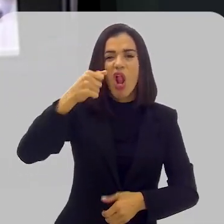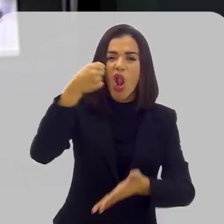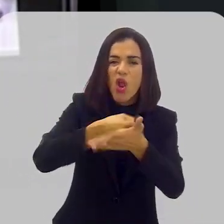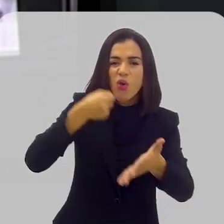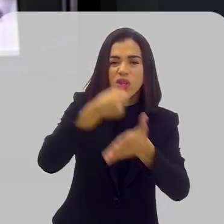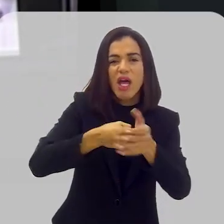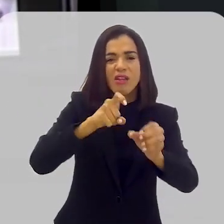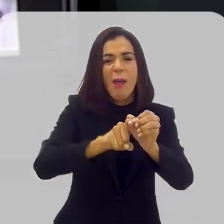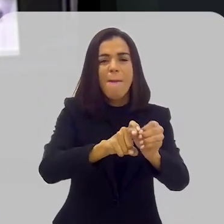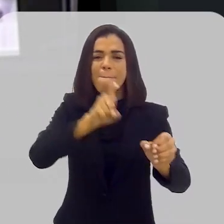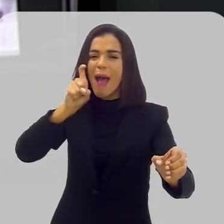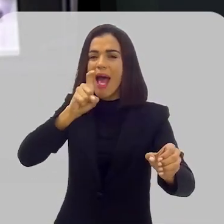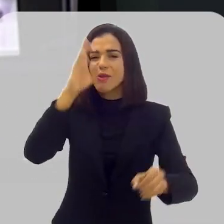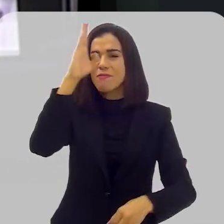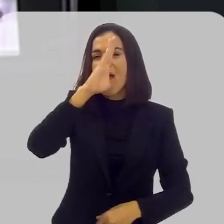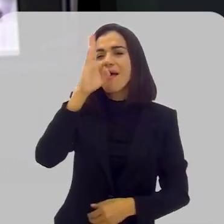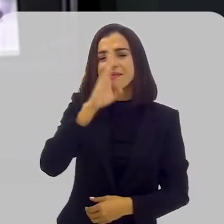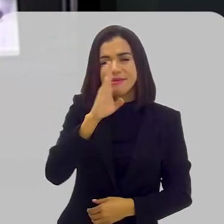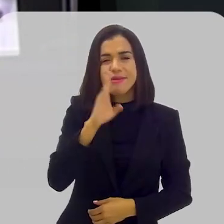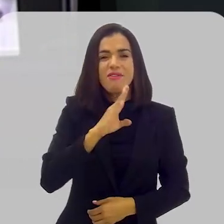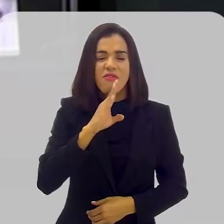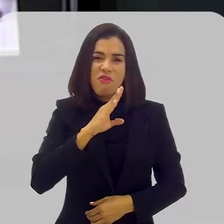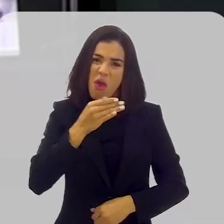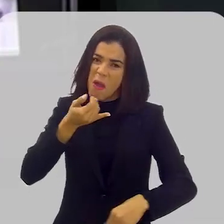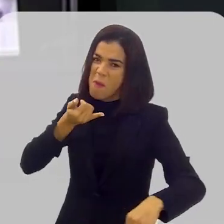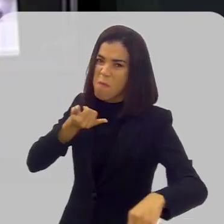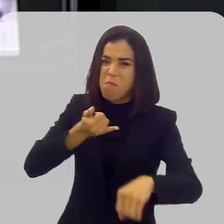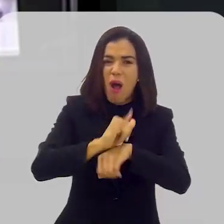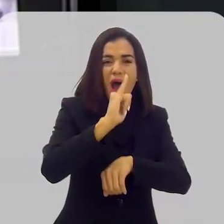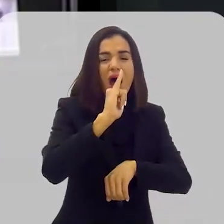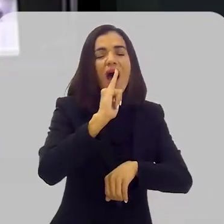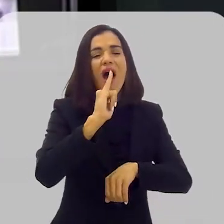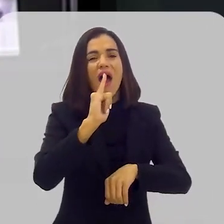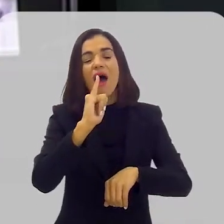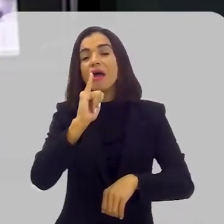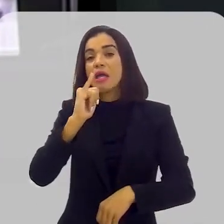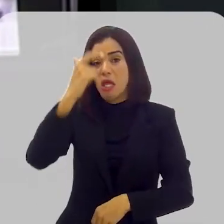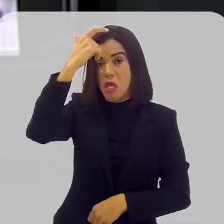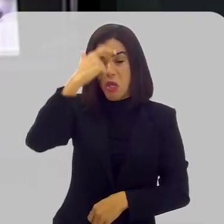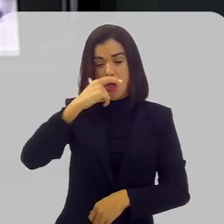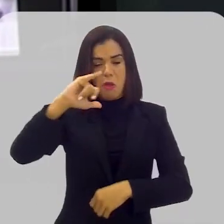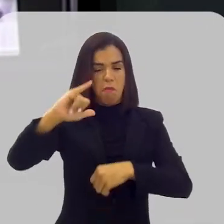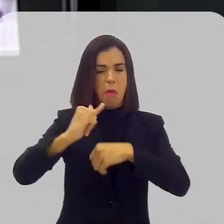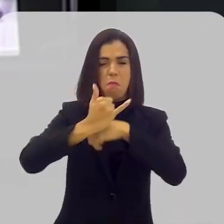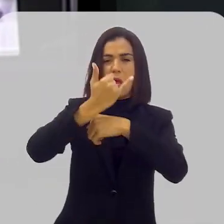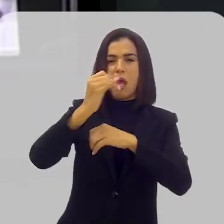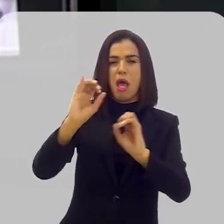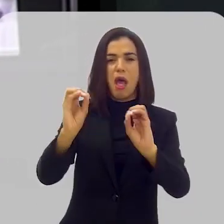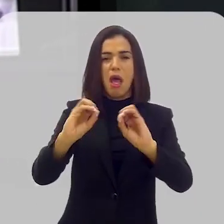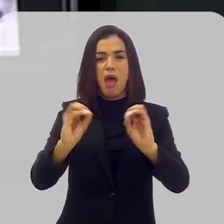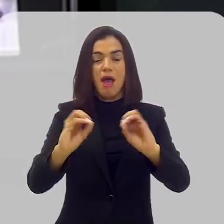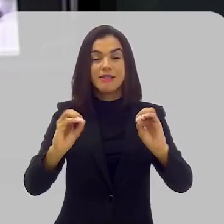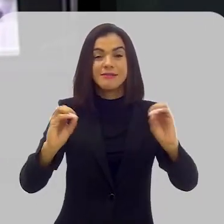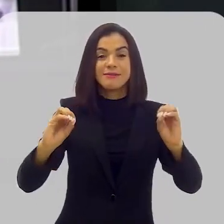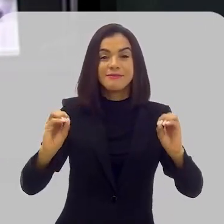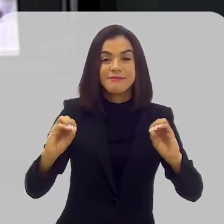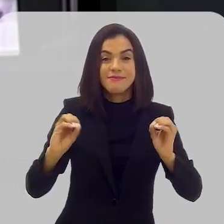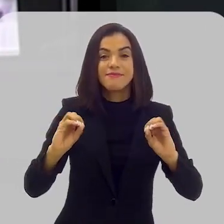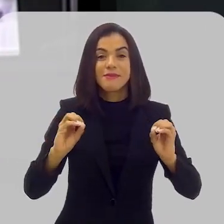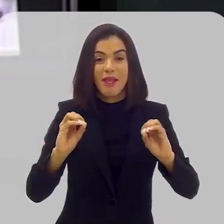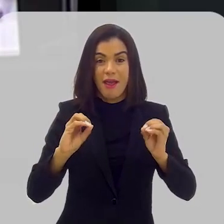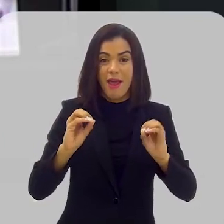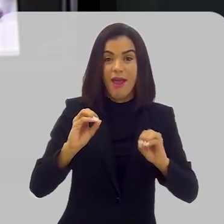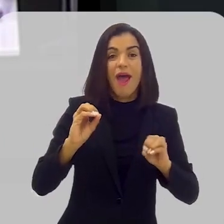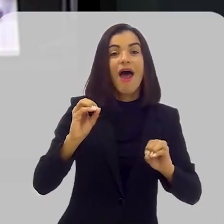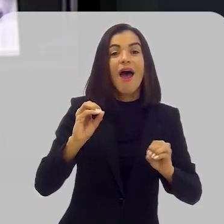independência do Brasil, foi traído e não traiu jamais,